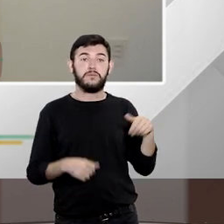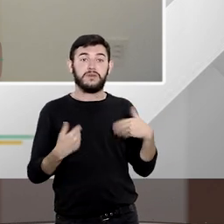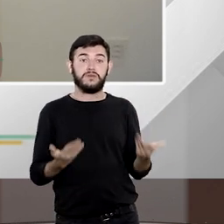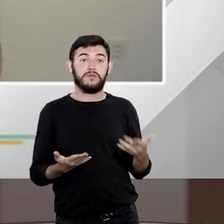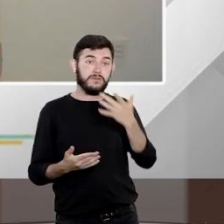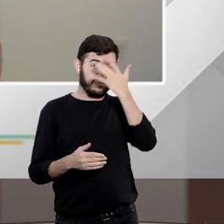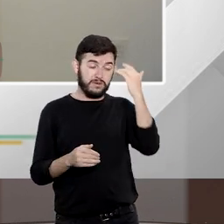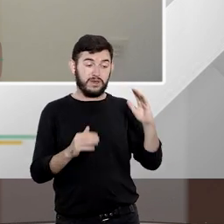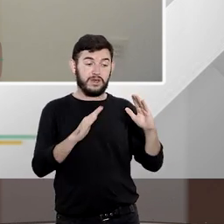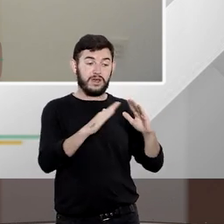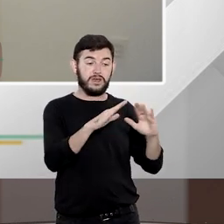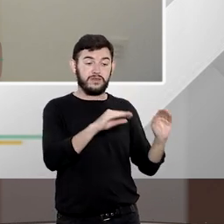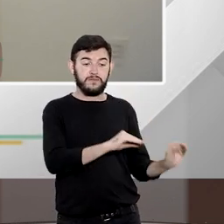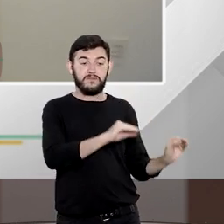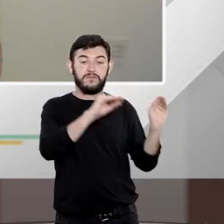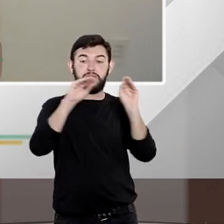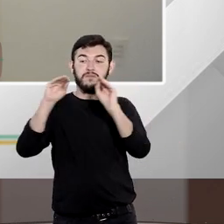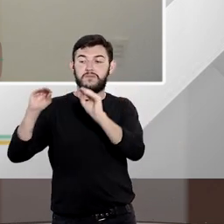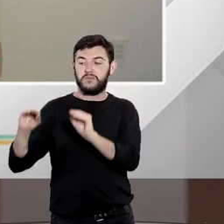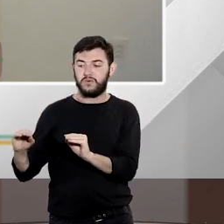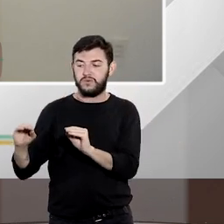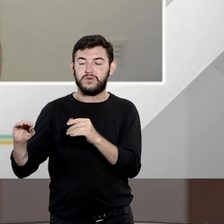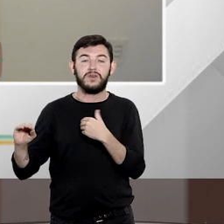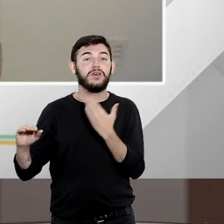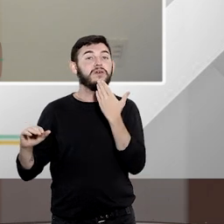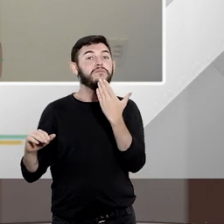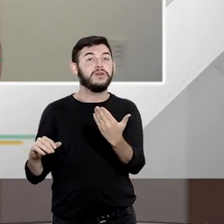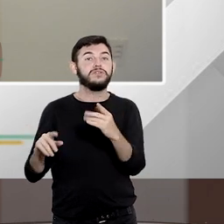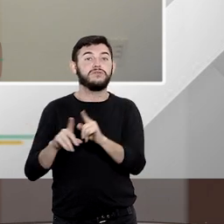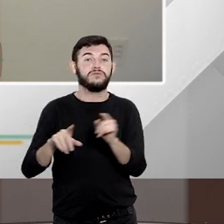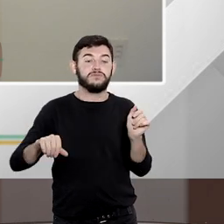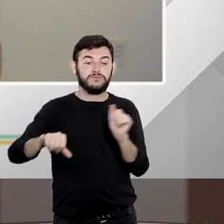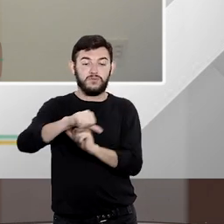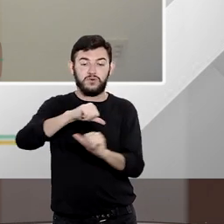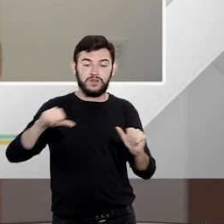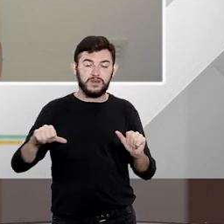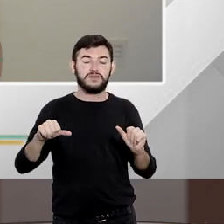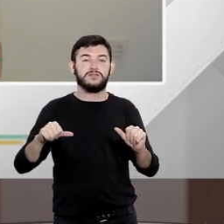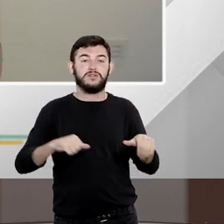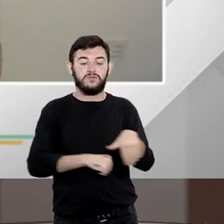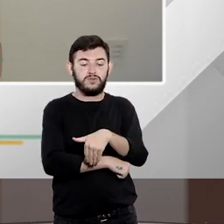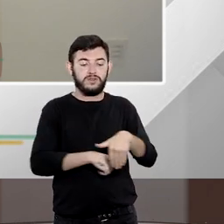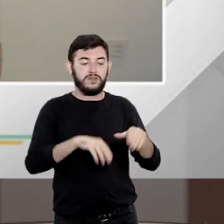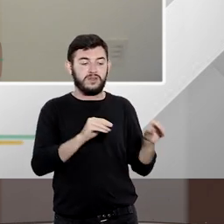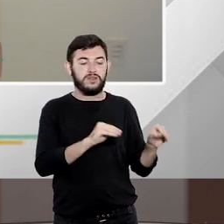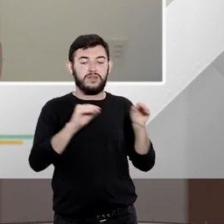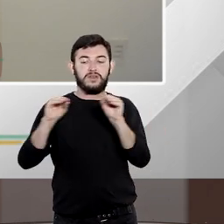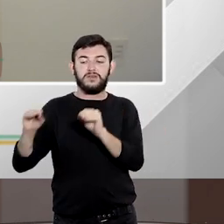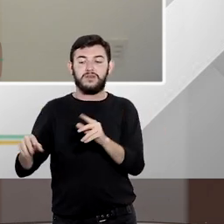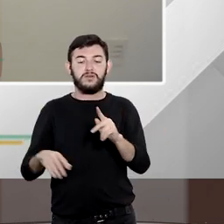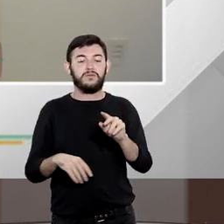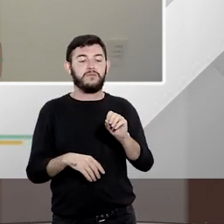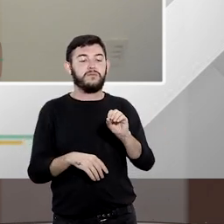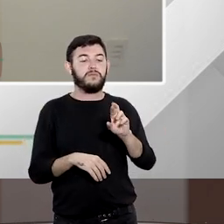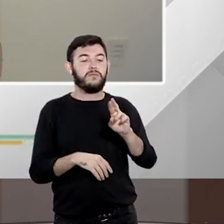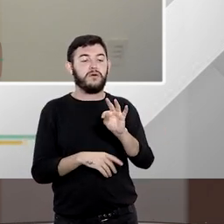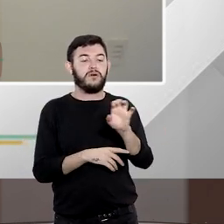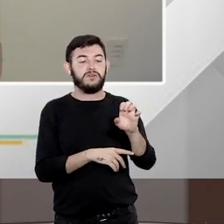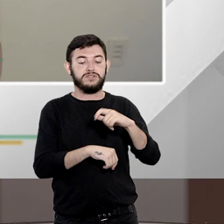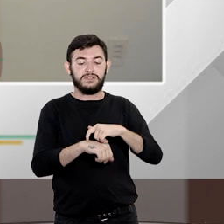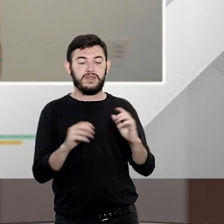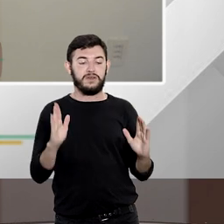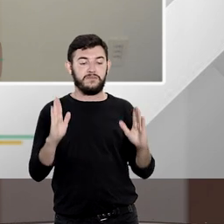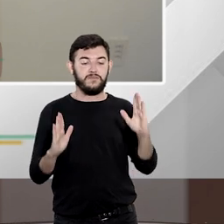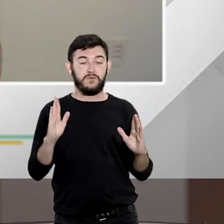residência e ele havia pedido a retificação do endereço para que o porte de arma dele continuasse válido não tinha não tinha